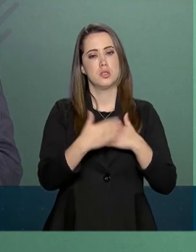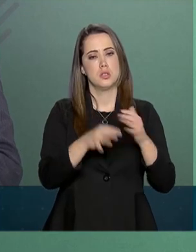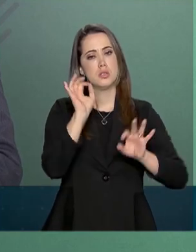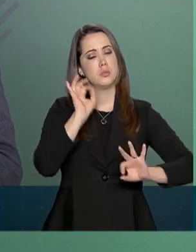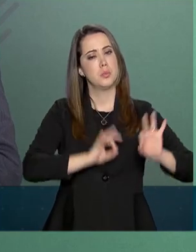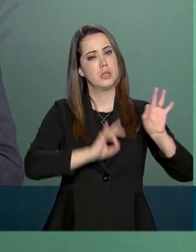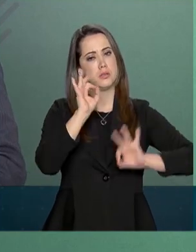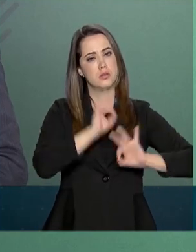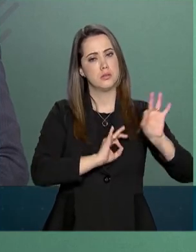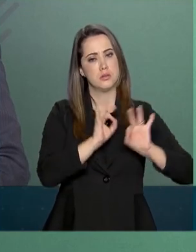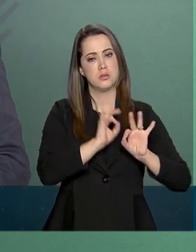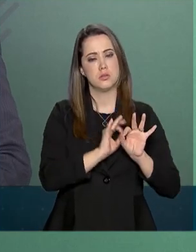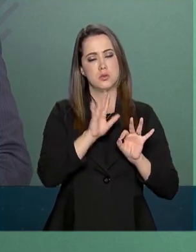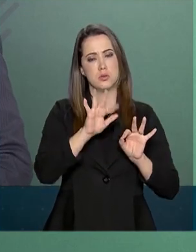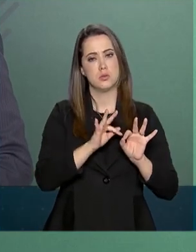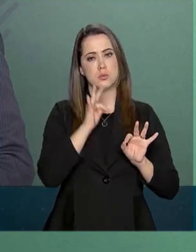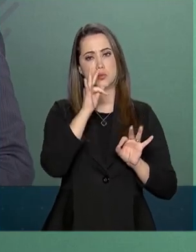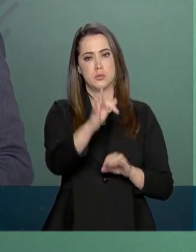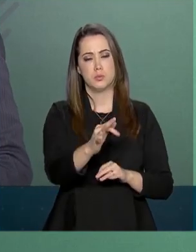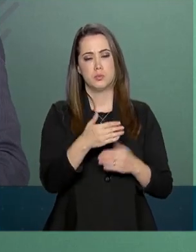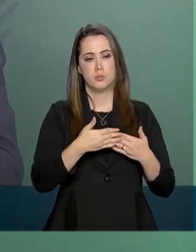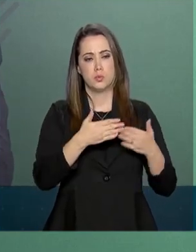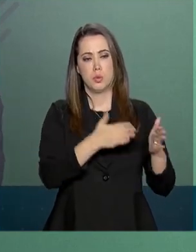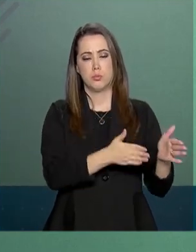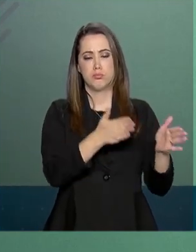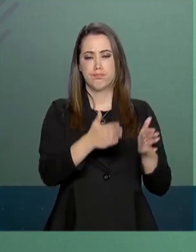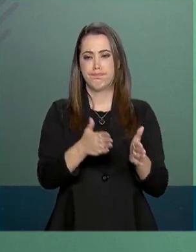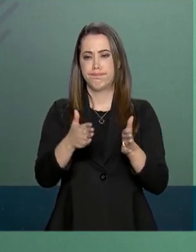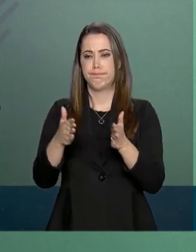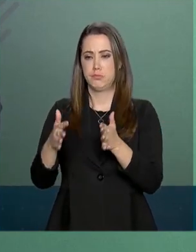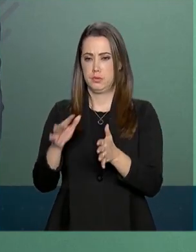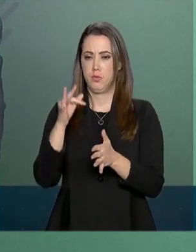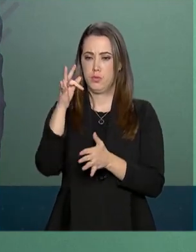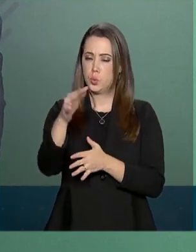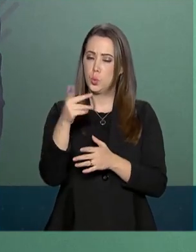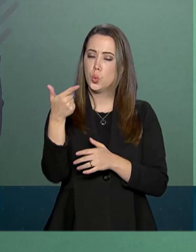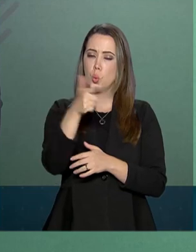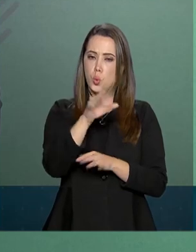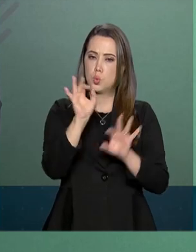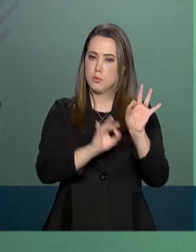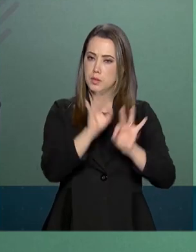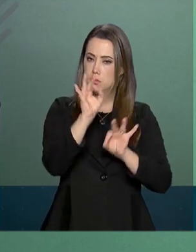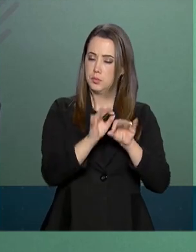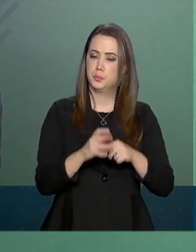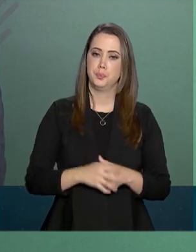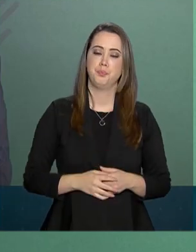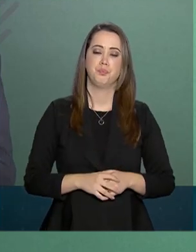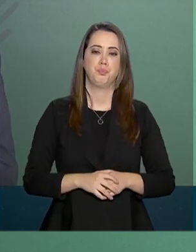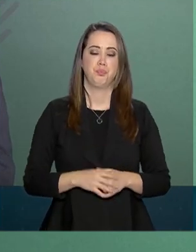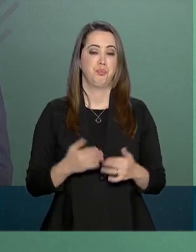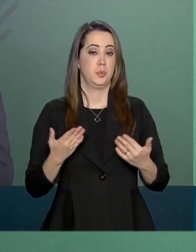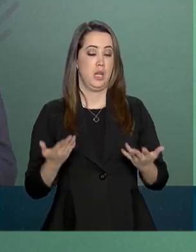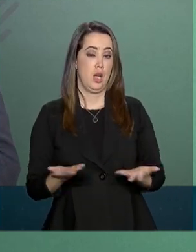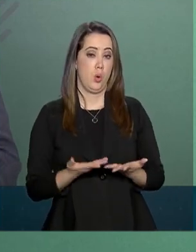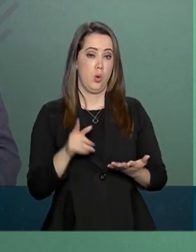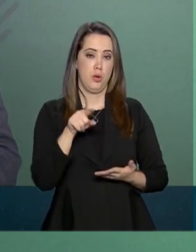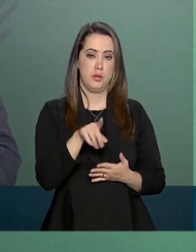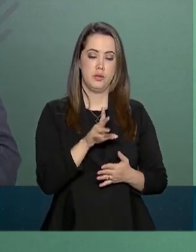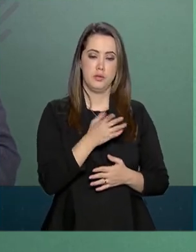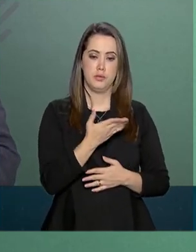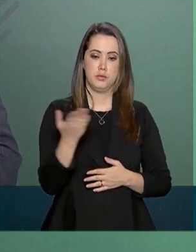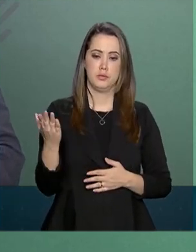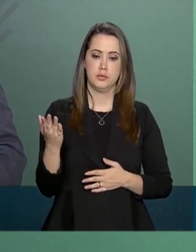planejadas para as próximas etapas. Alguns assuntos de interesses